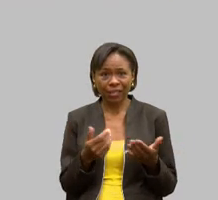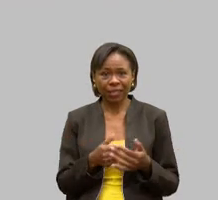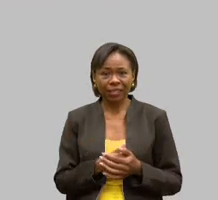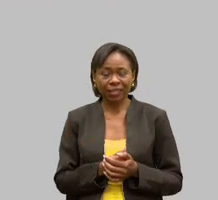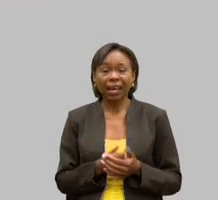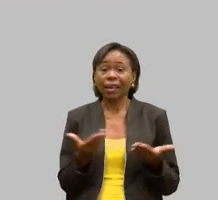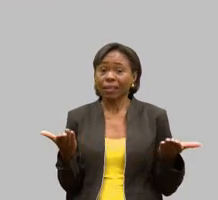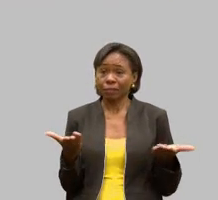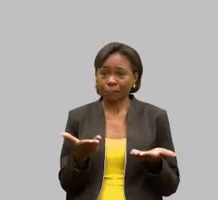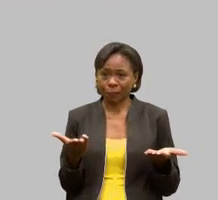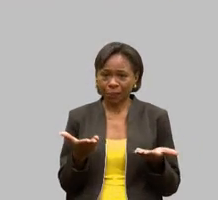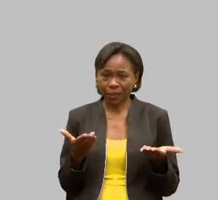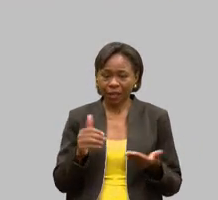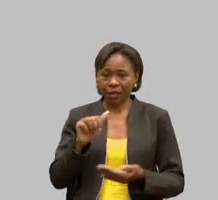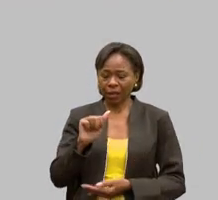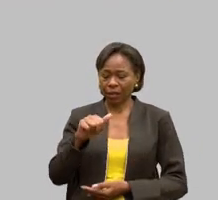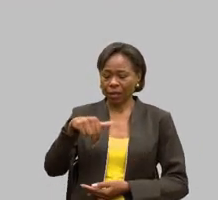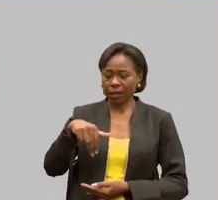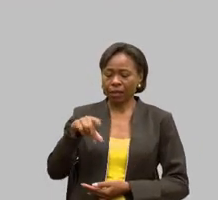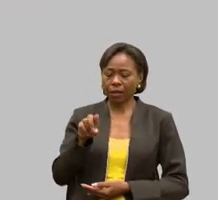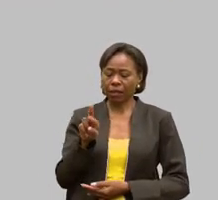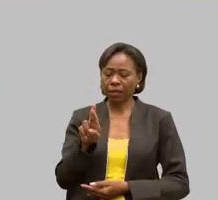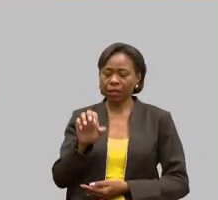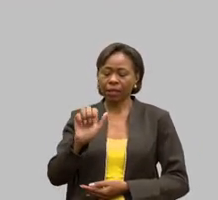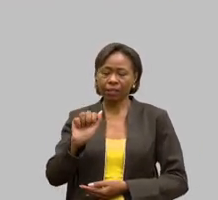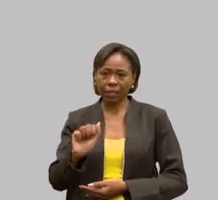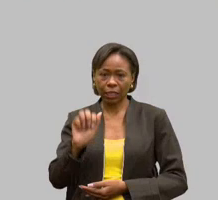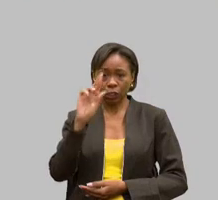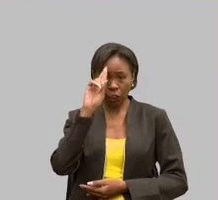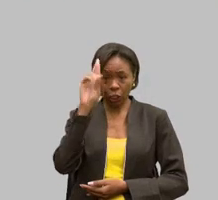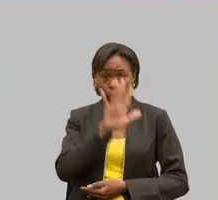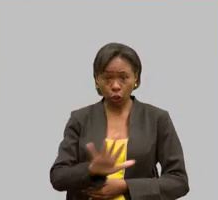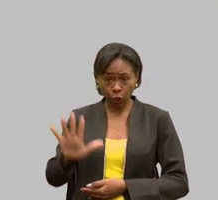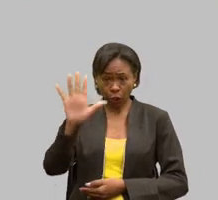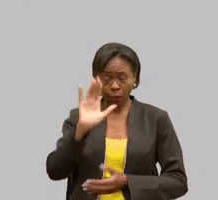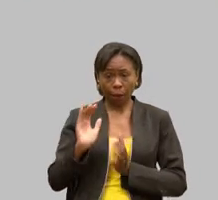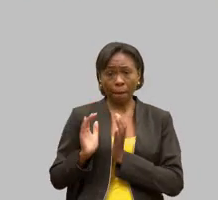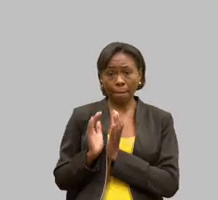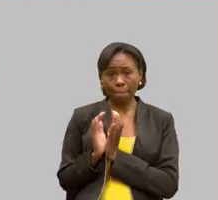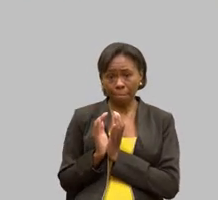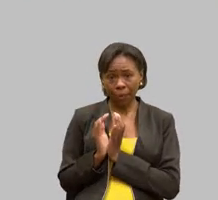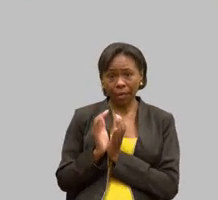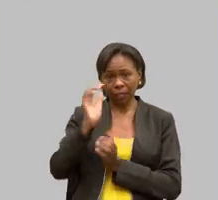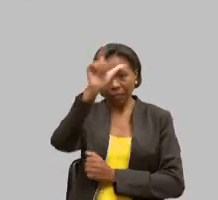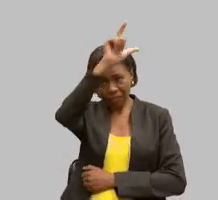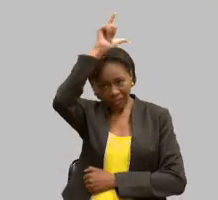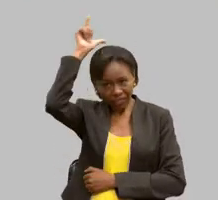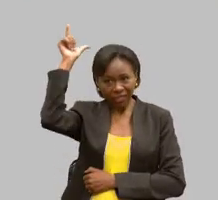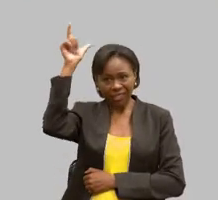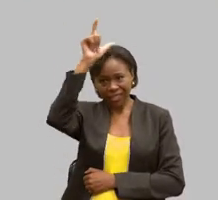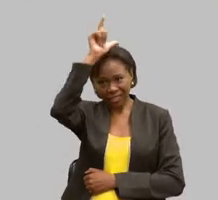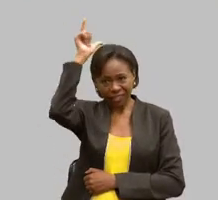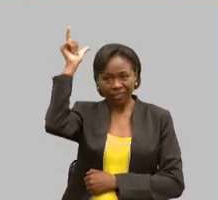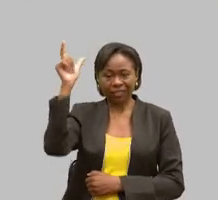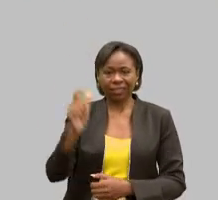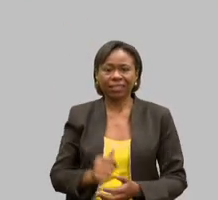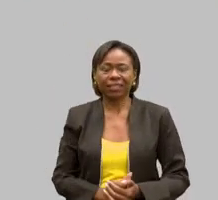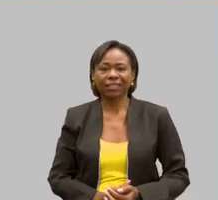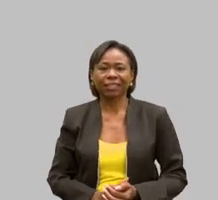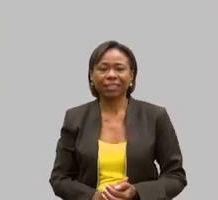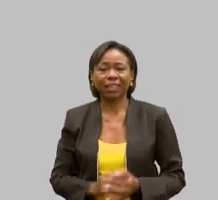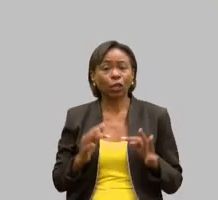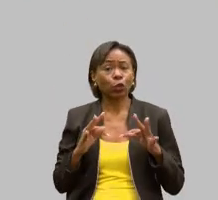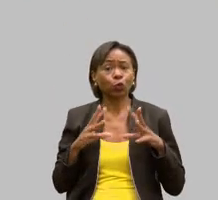a palavra André Mendes Carvalho diretora-geral da PAI de Santa Luzia boa tarde a todos